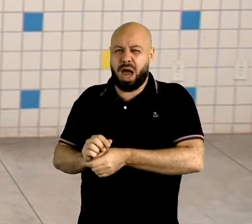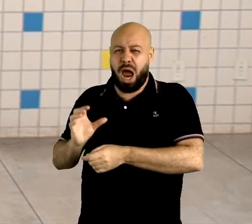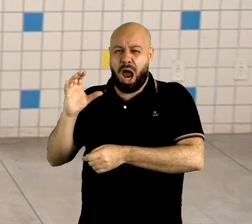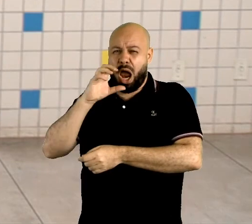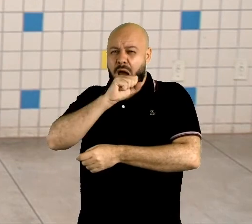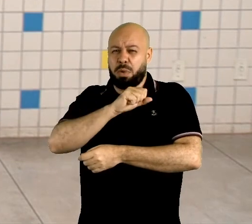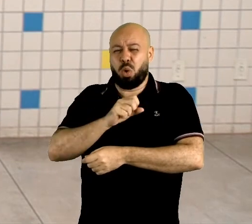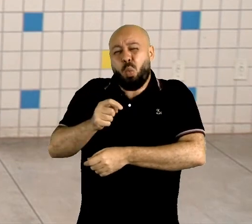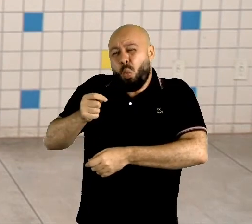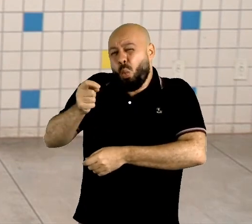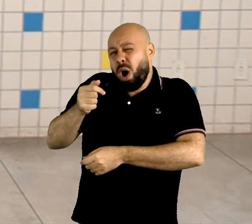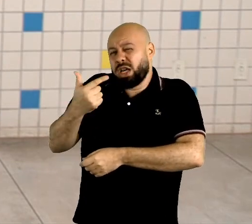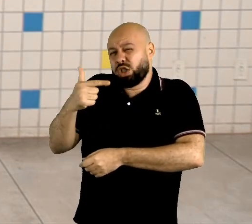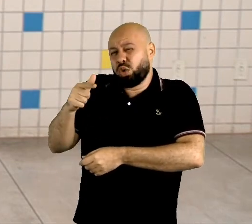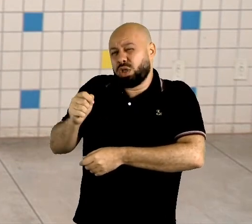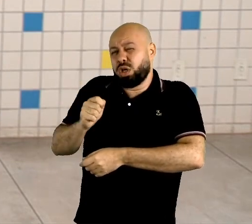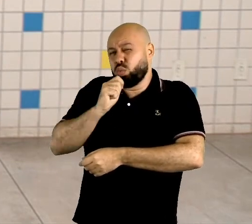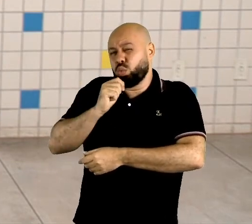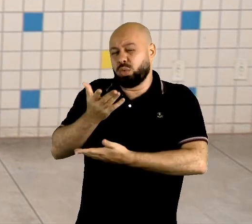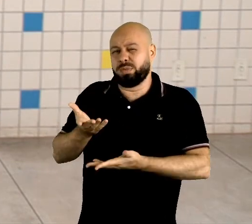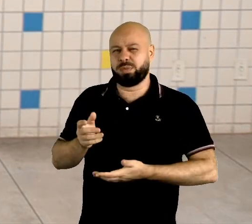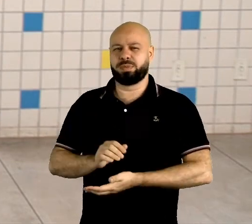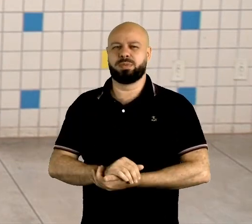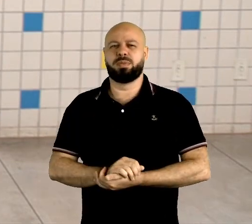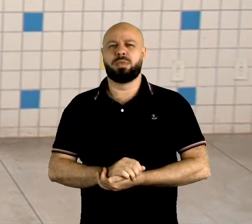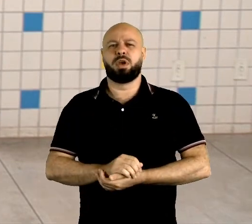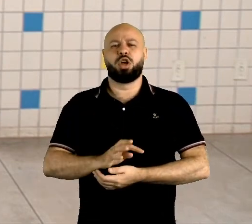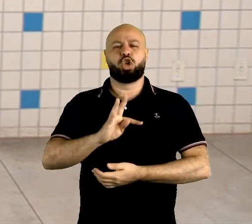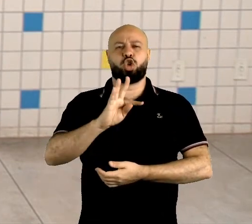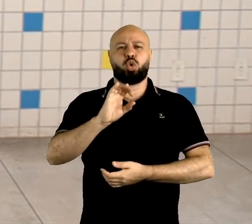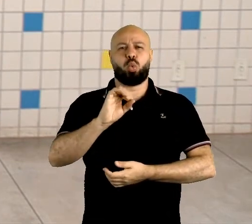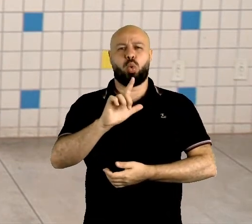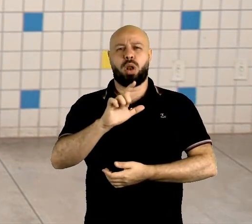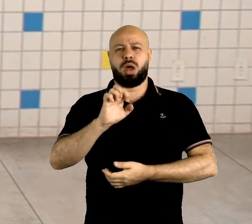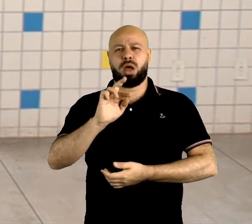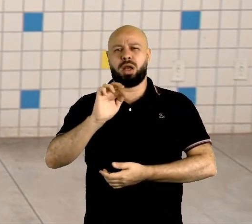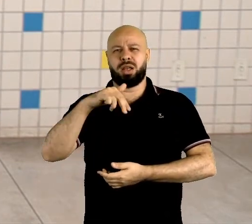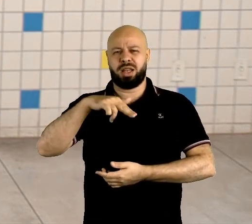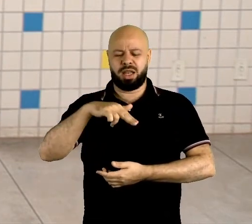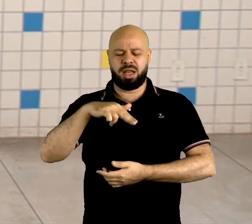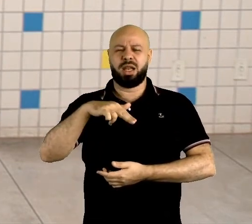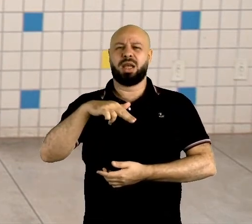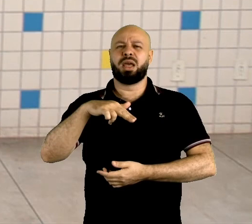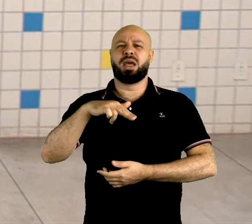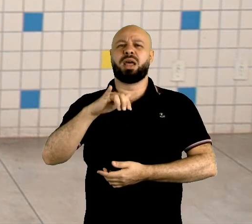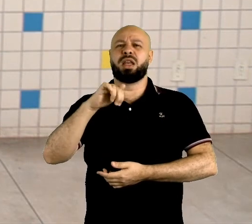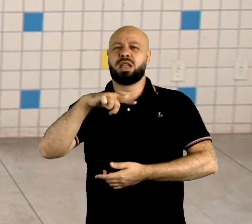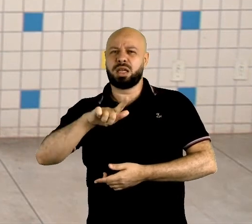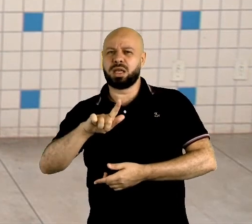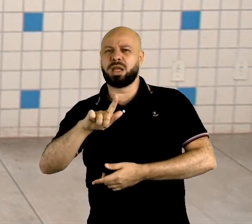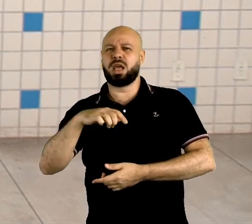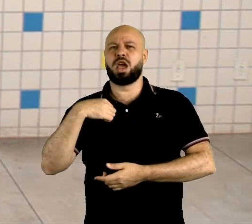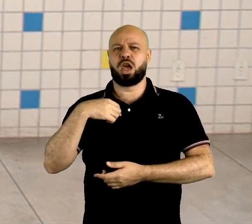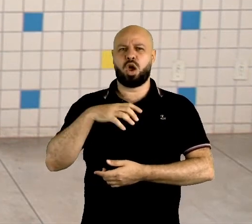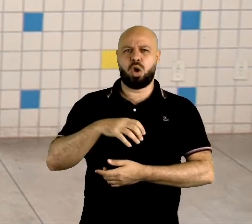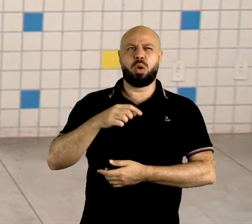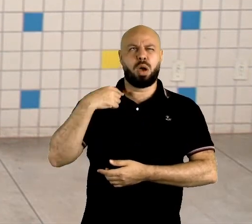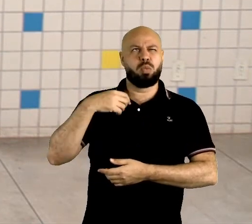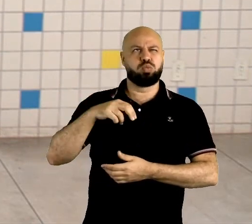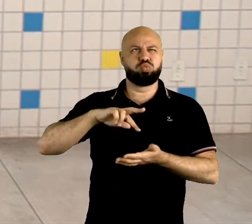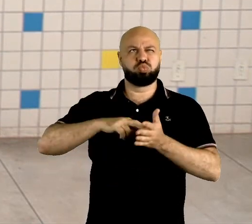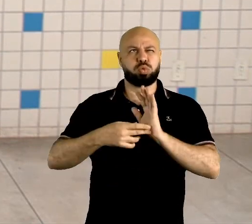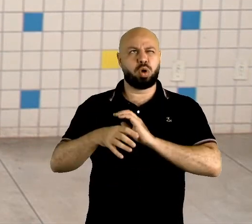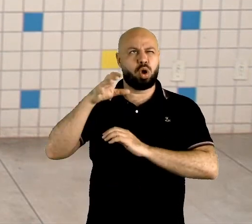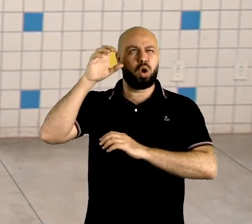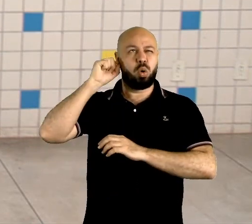ouço. Learn, né? O verbo to learn, aprender em inglês no americano. No learning, eu ouço facilmente